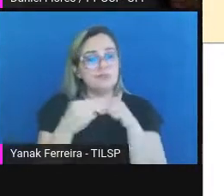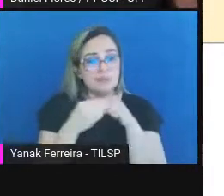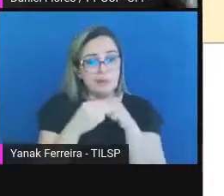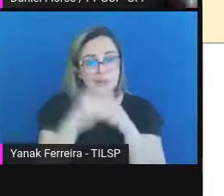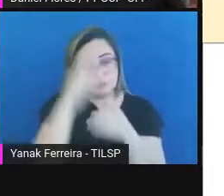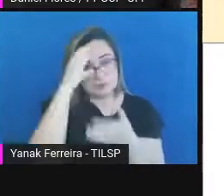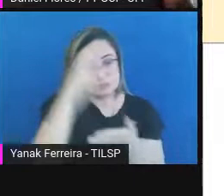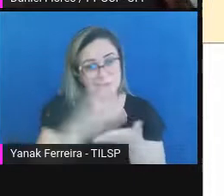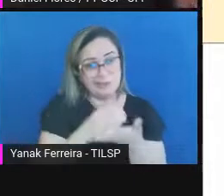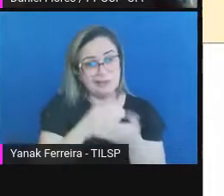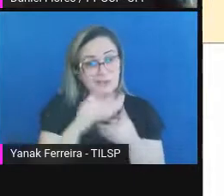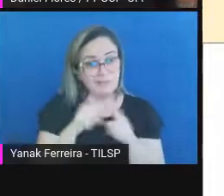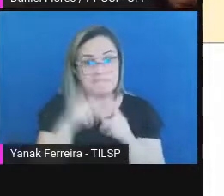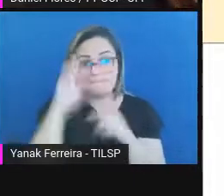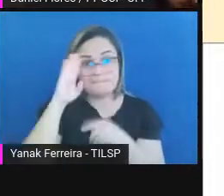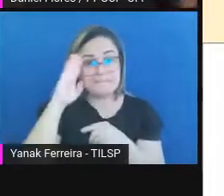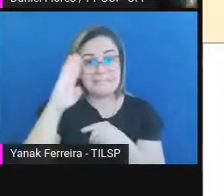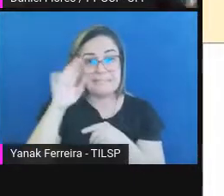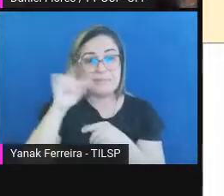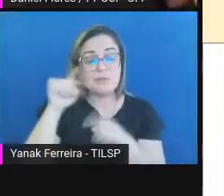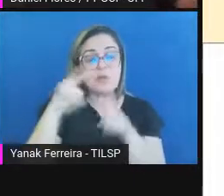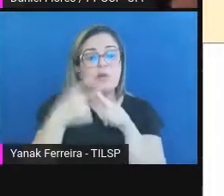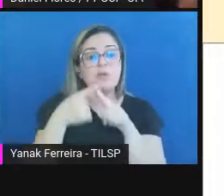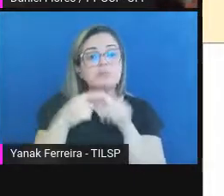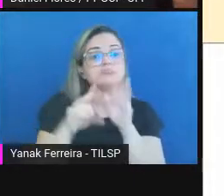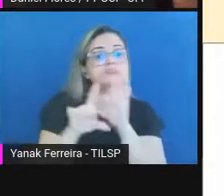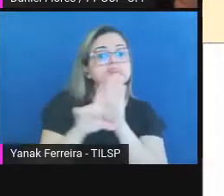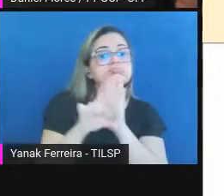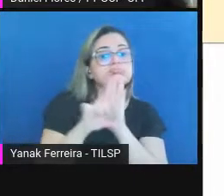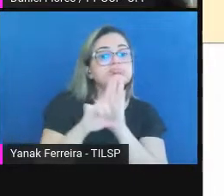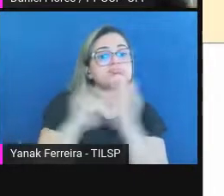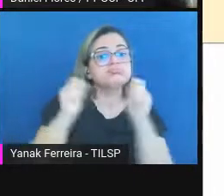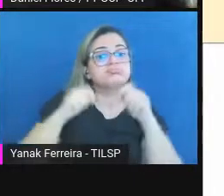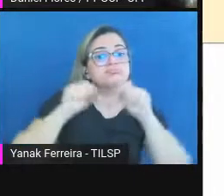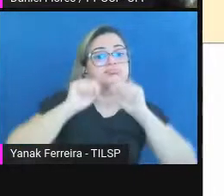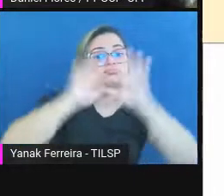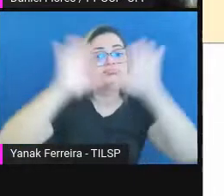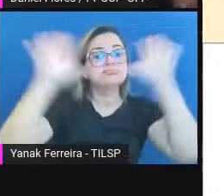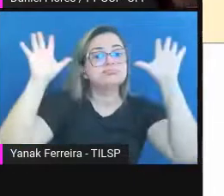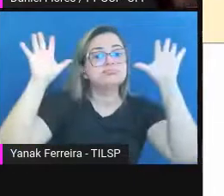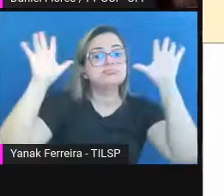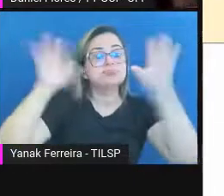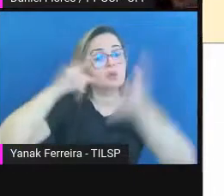ainda mais porque a lei deixa claro que são documentos permanentes,